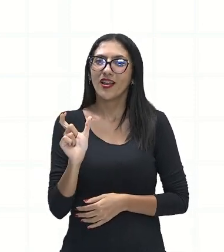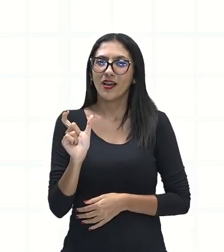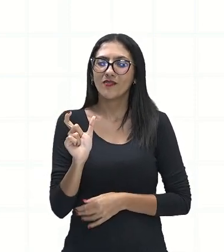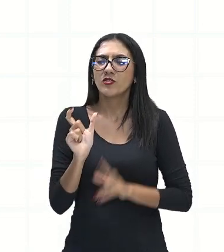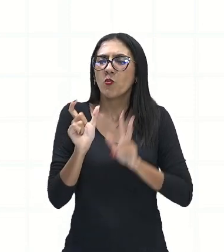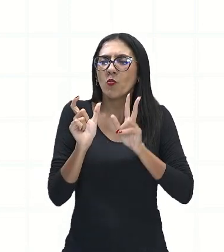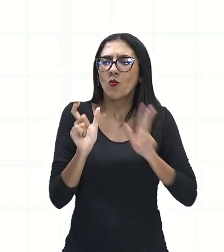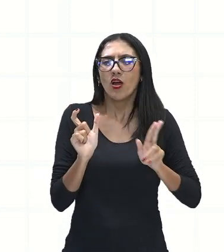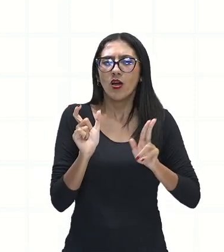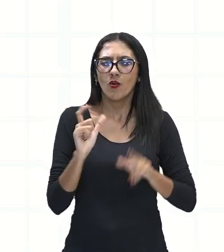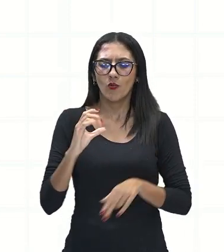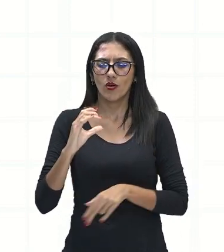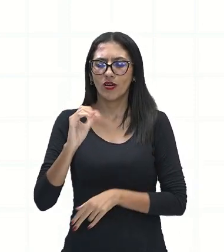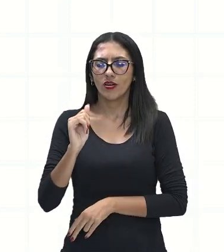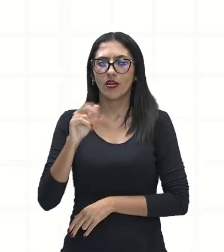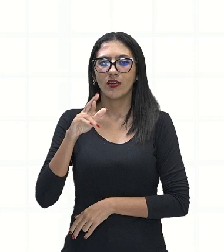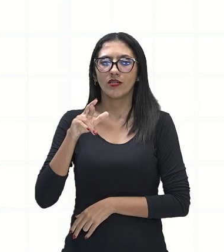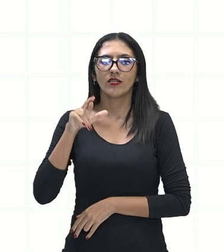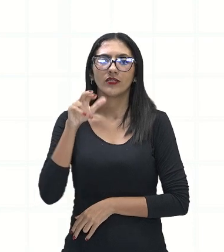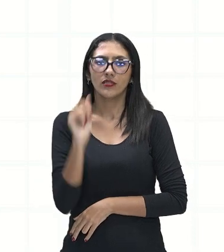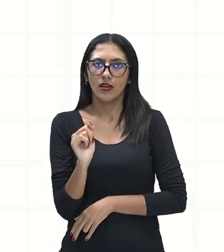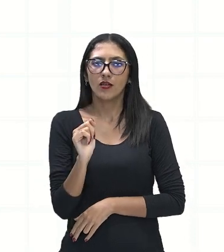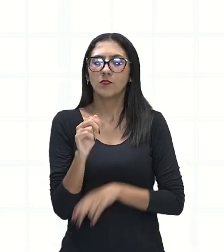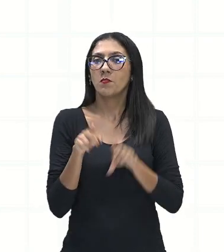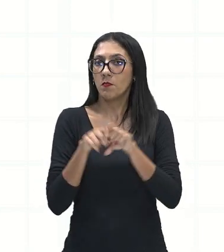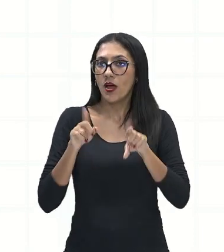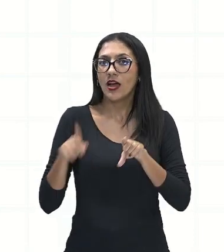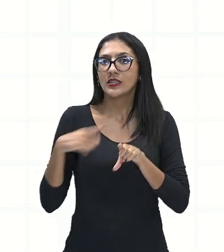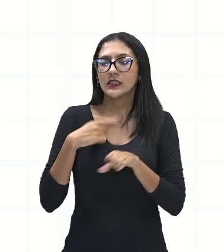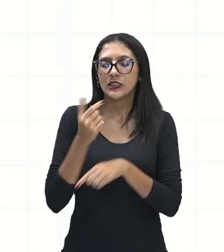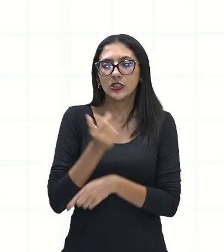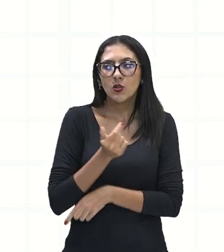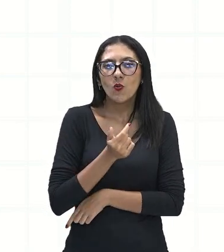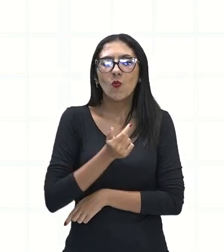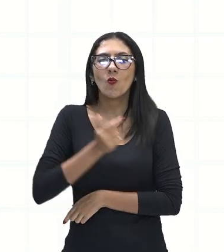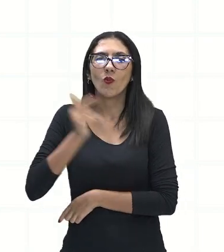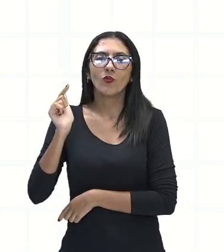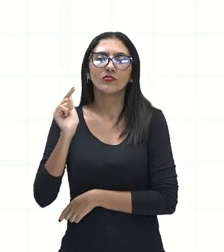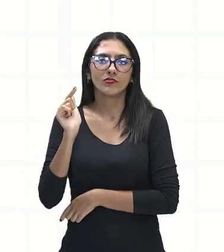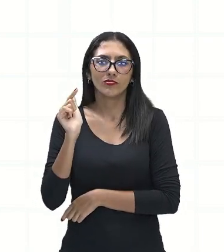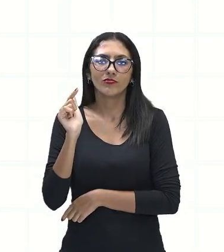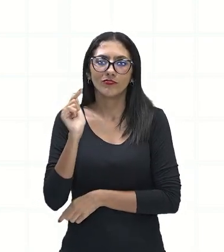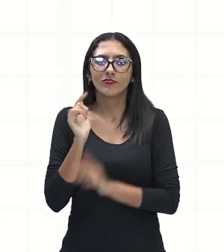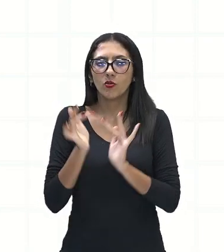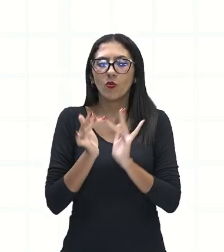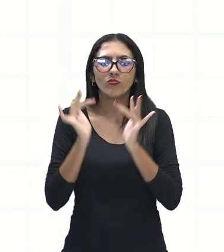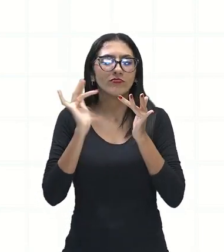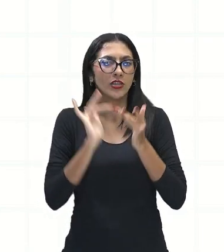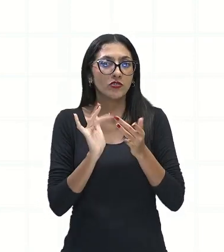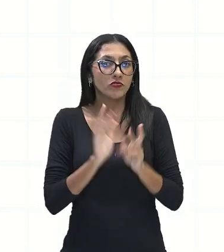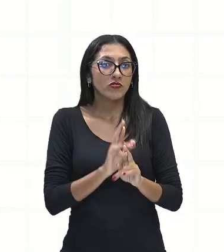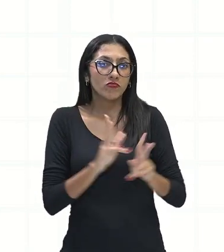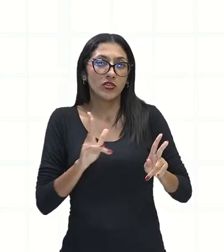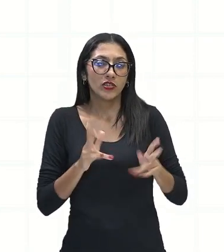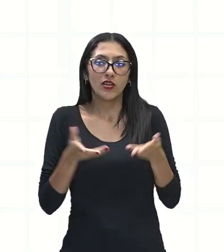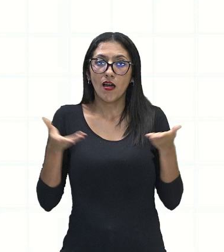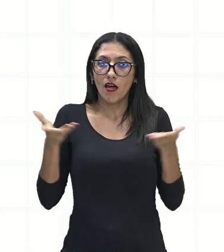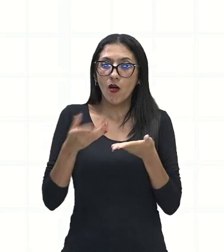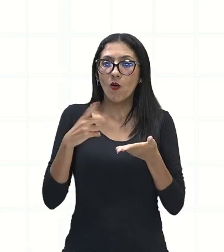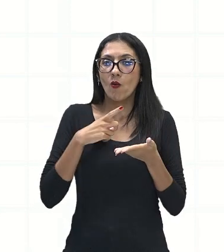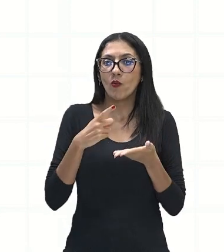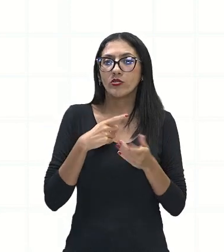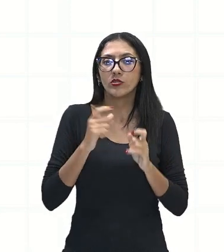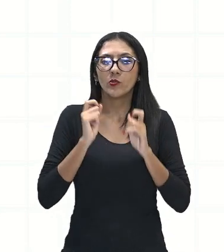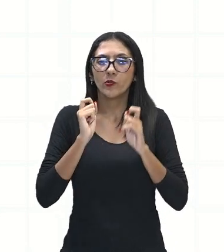palavra, porém ela está em quê? Em um outro contexto, né? Eu estou falando agora, olha, de